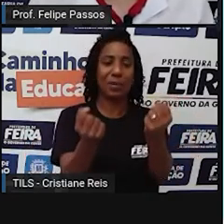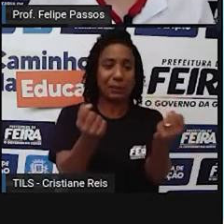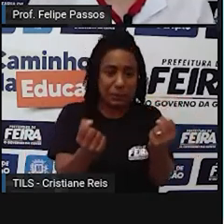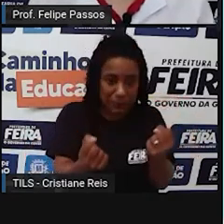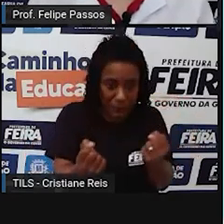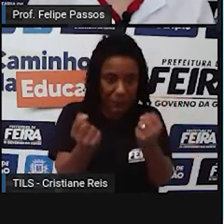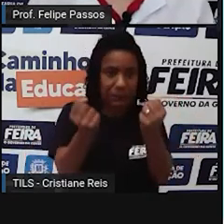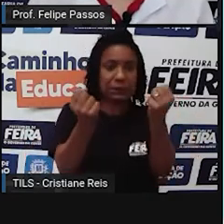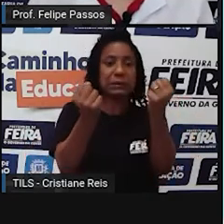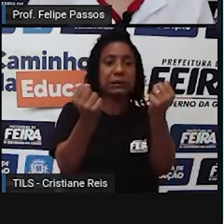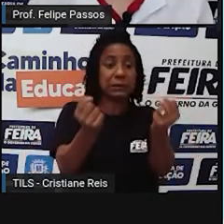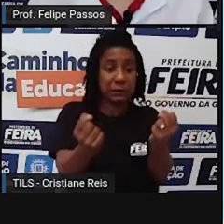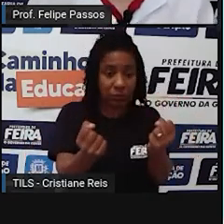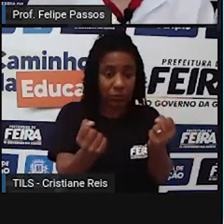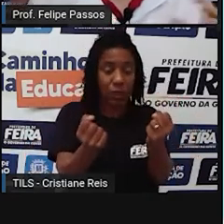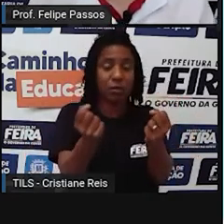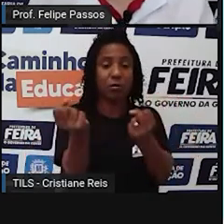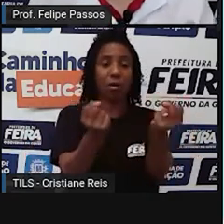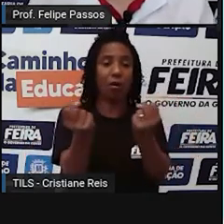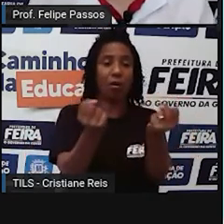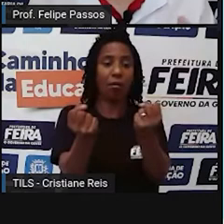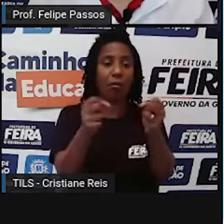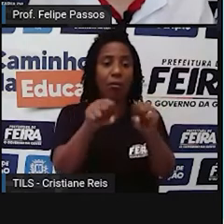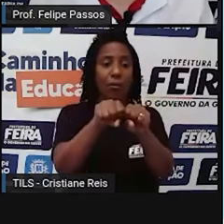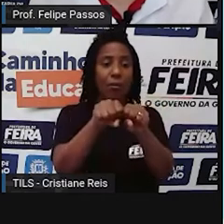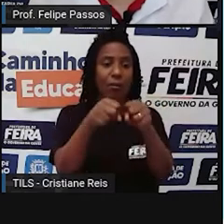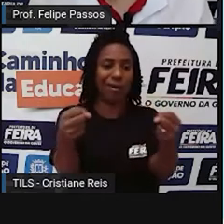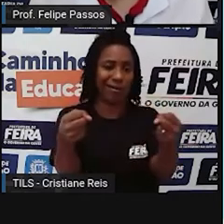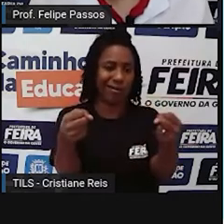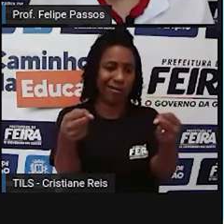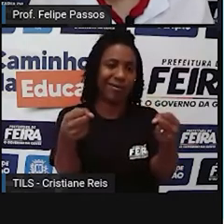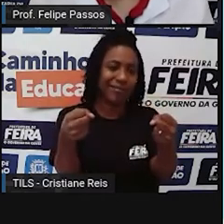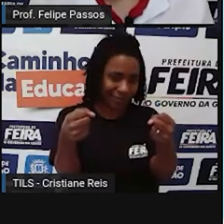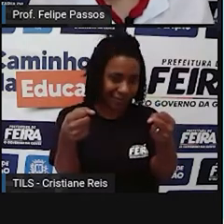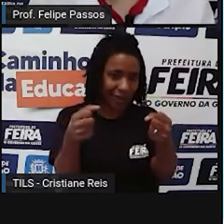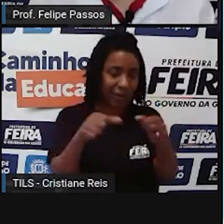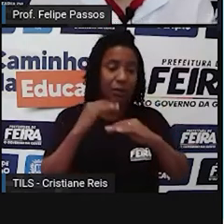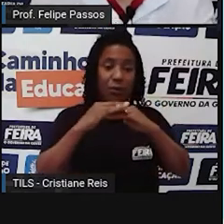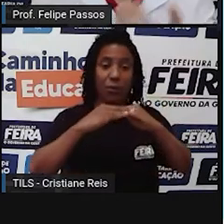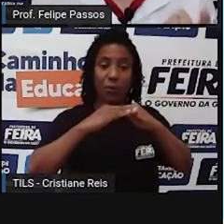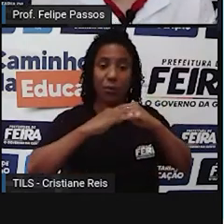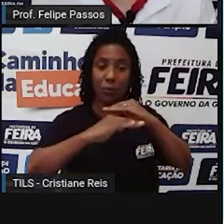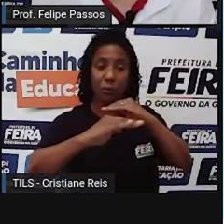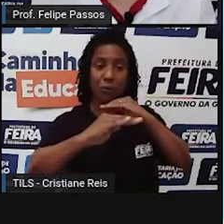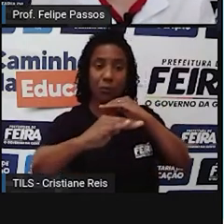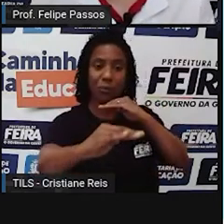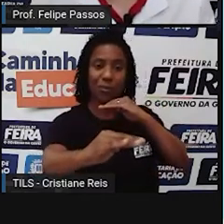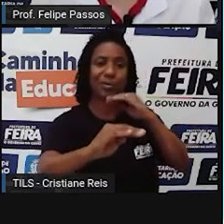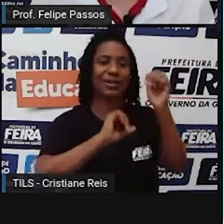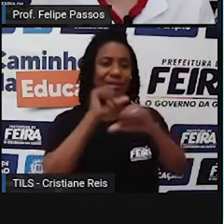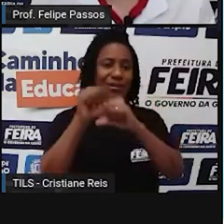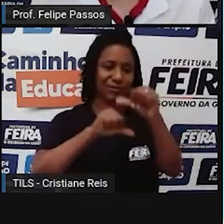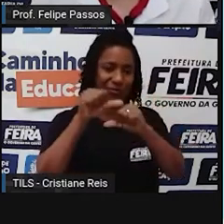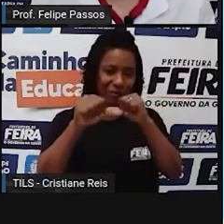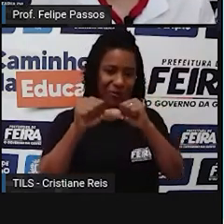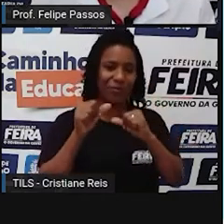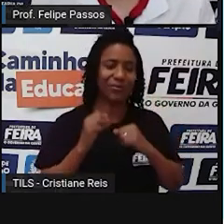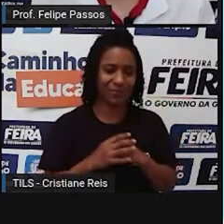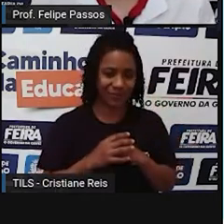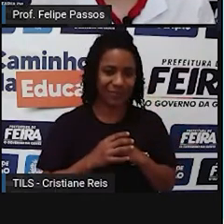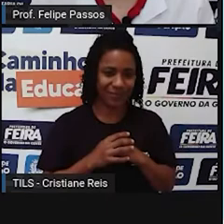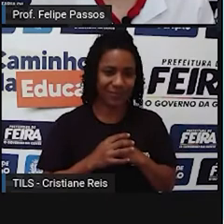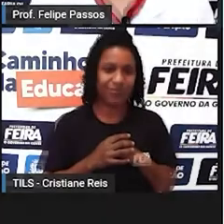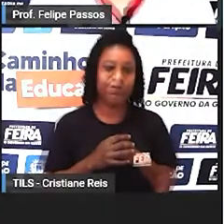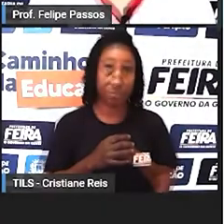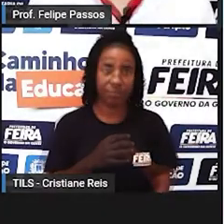carro, né? Então, assim, modificou aquele ambiente para ficar mais confortável para o ser humano, em detrimento dos recursos naturais, como a gente